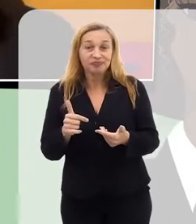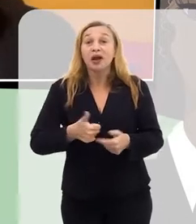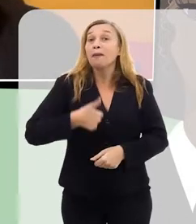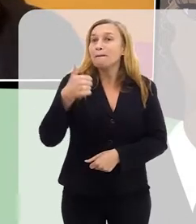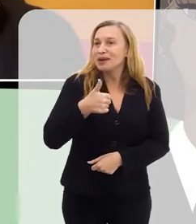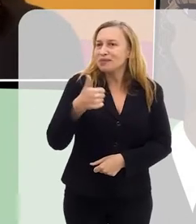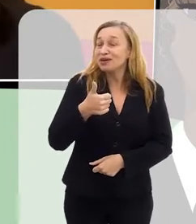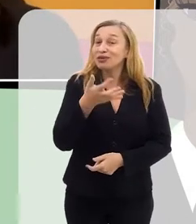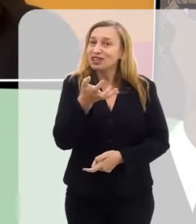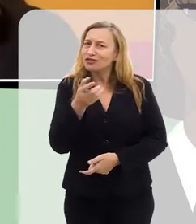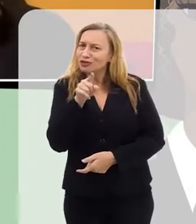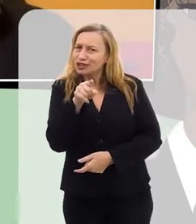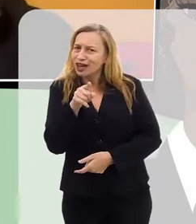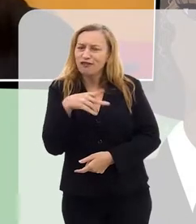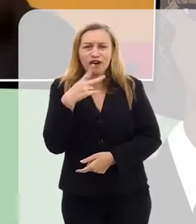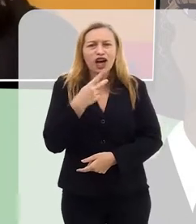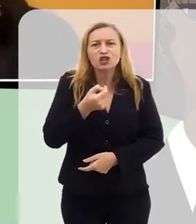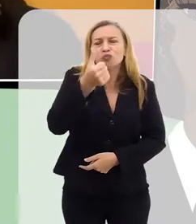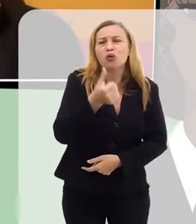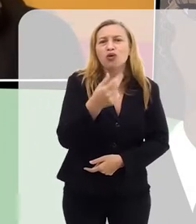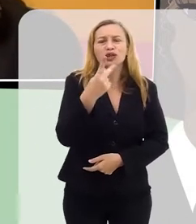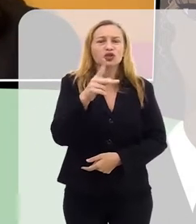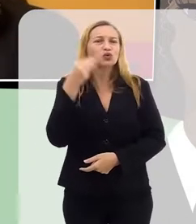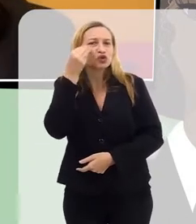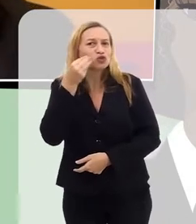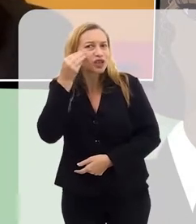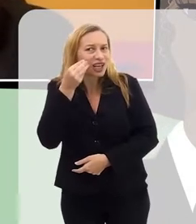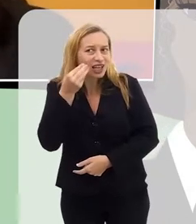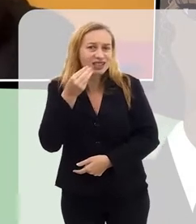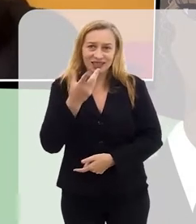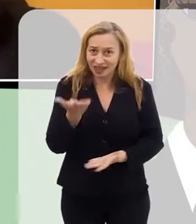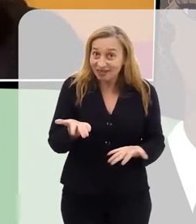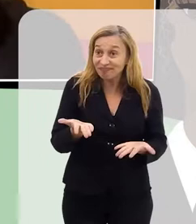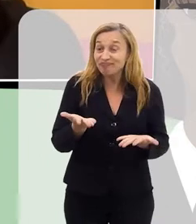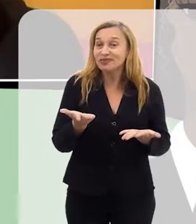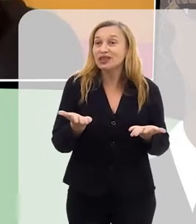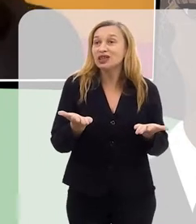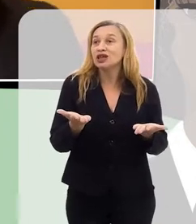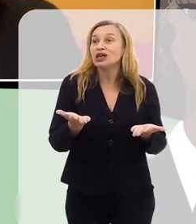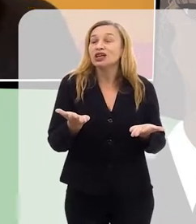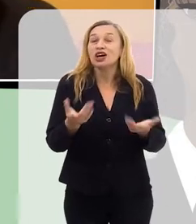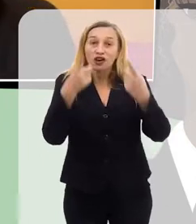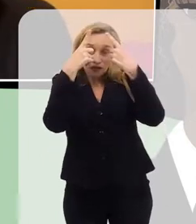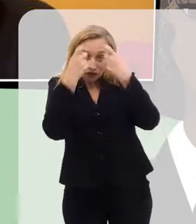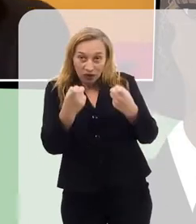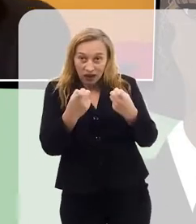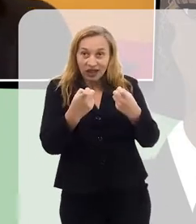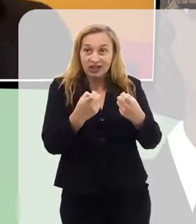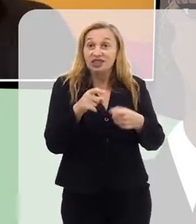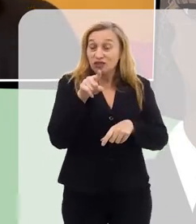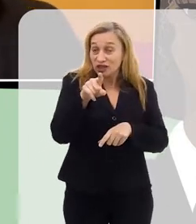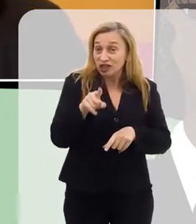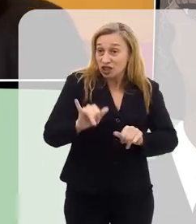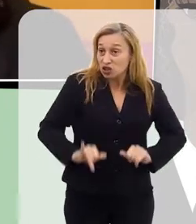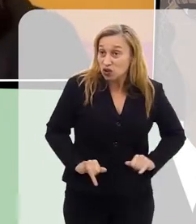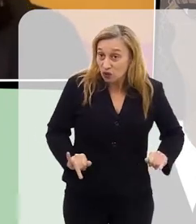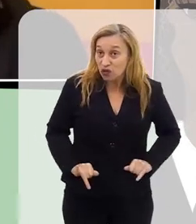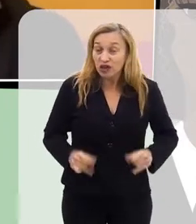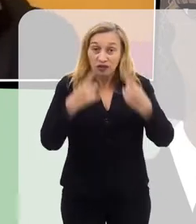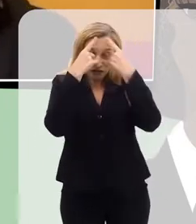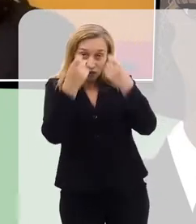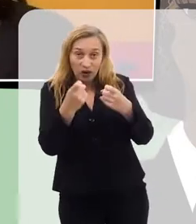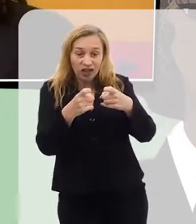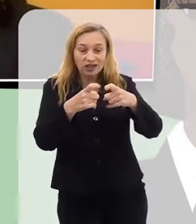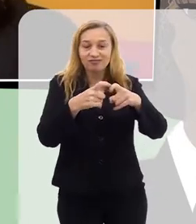Primeiramente, eu queria que você contasse um pouco da sua experiência com violência. Você sofreu, você foi vítima de